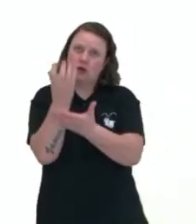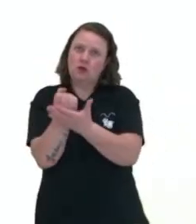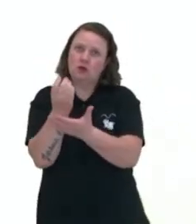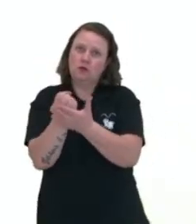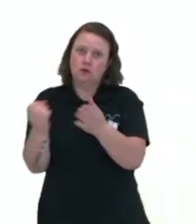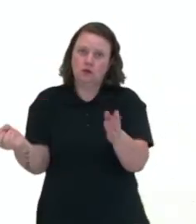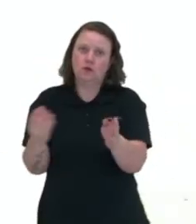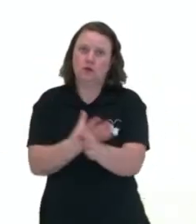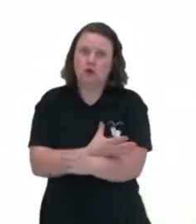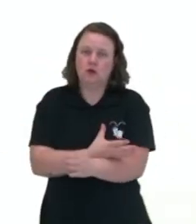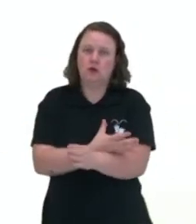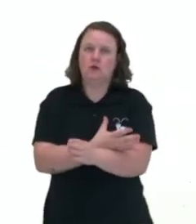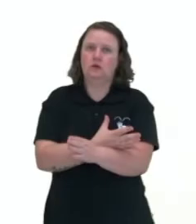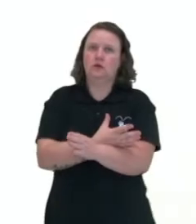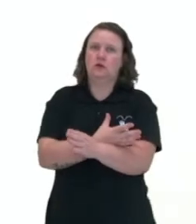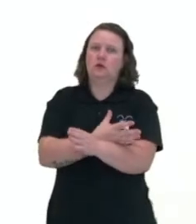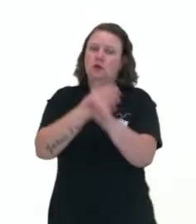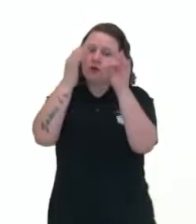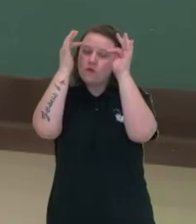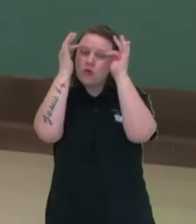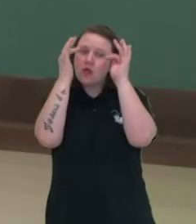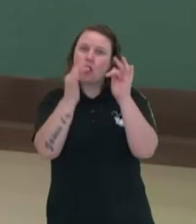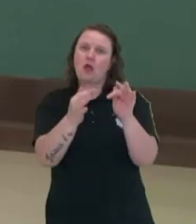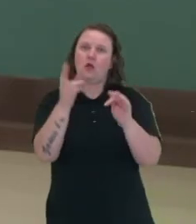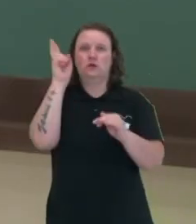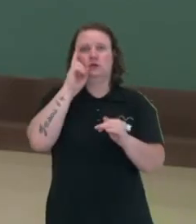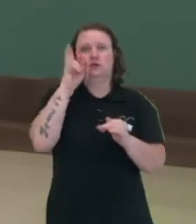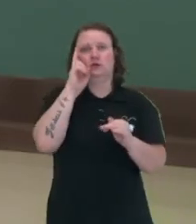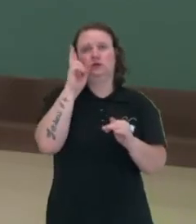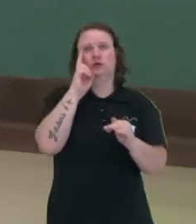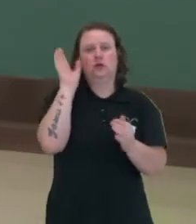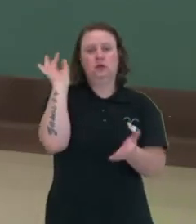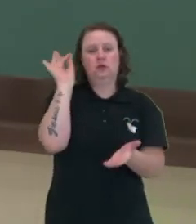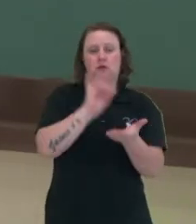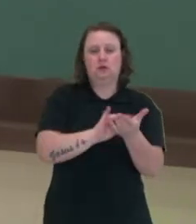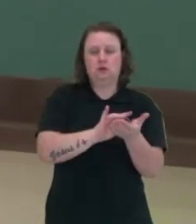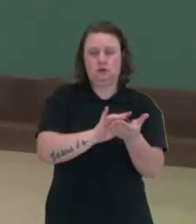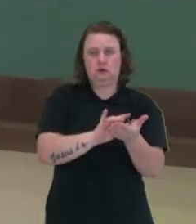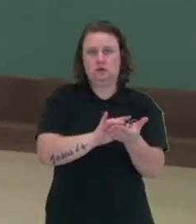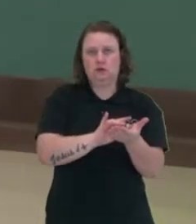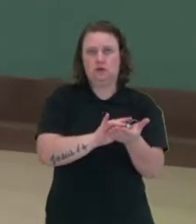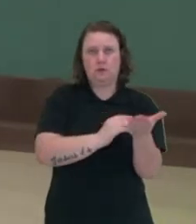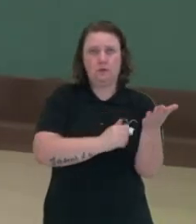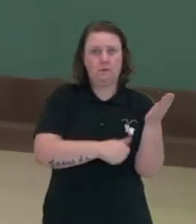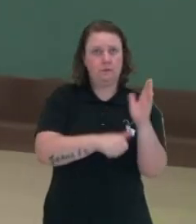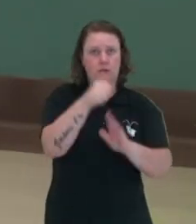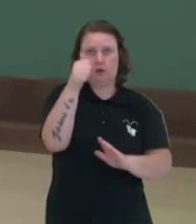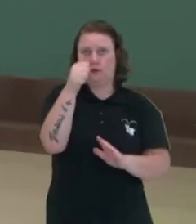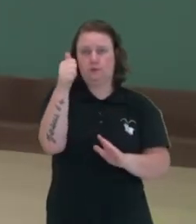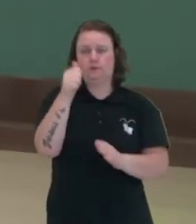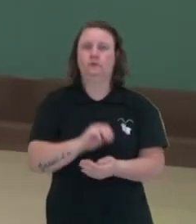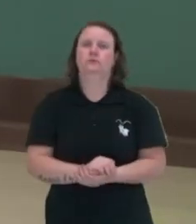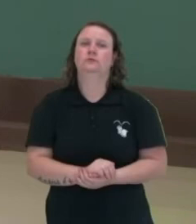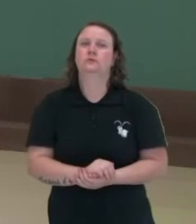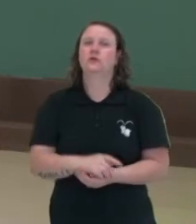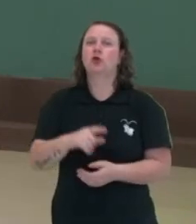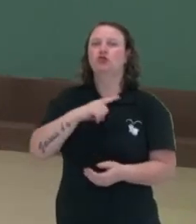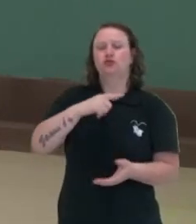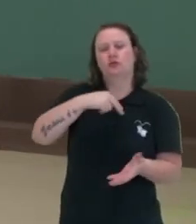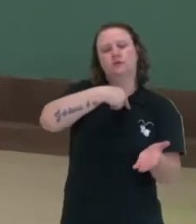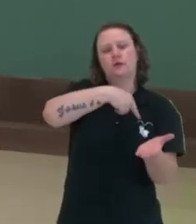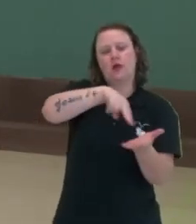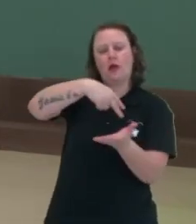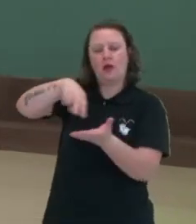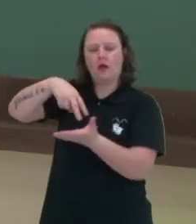é mais fiel à história original. No primeiro, o acontecia? Os números musicais eram feitos